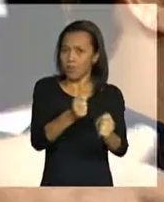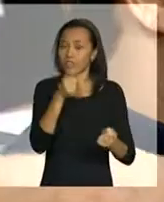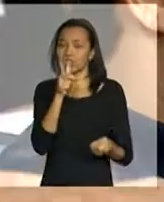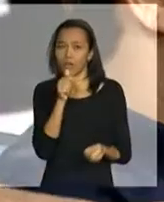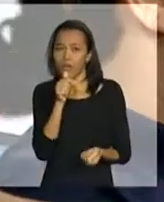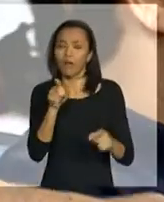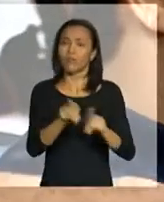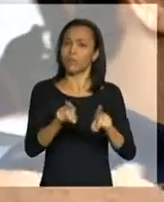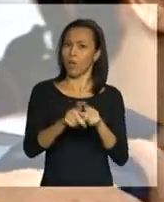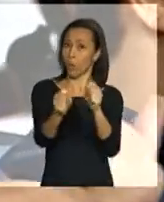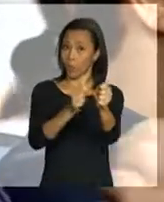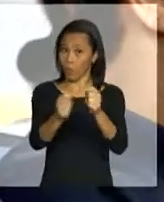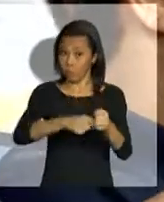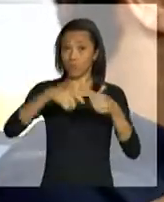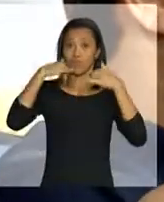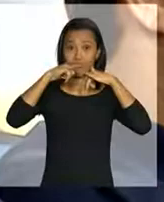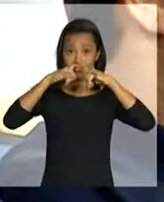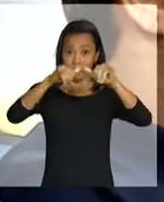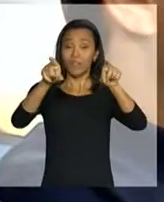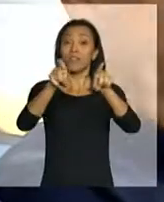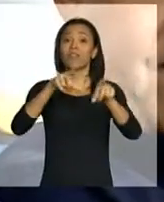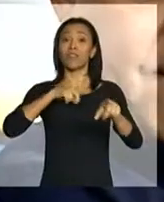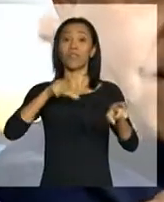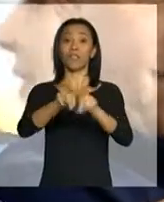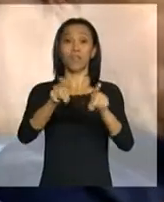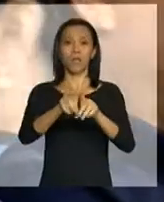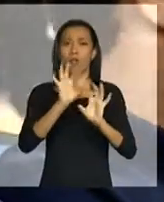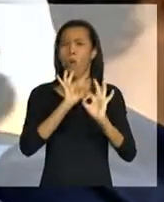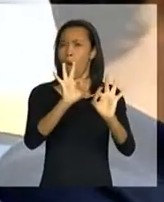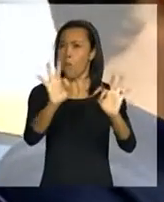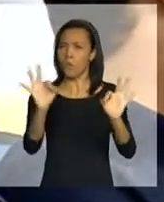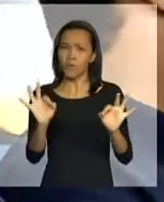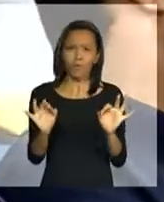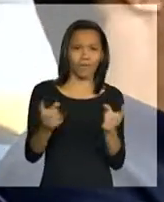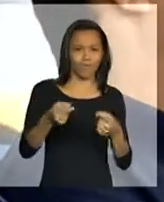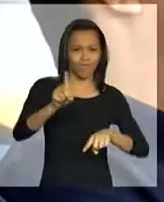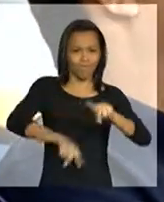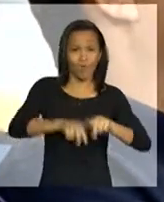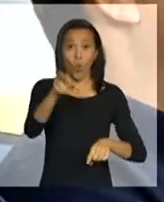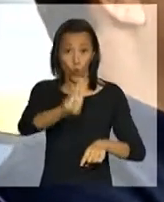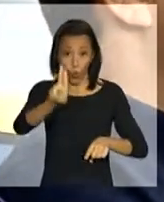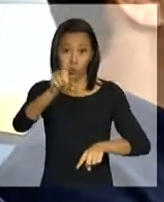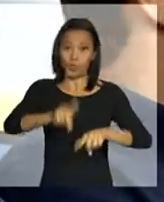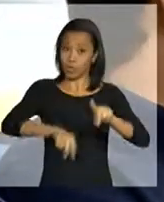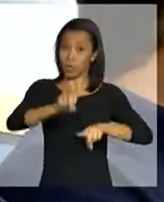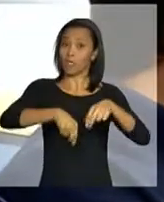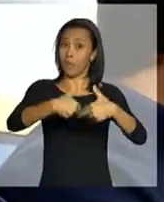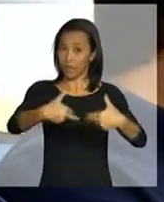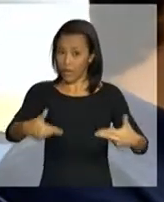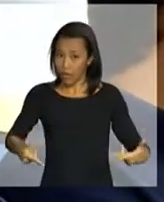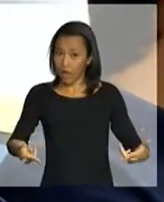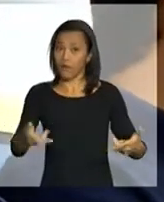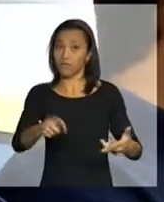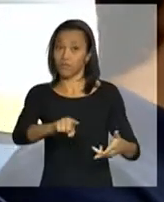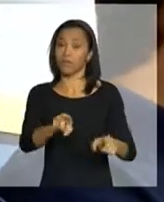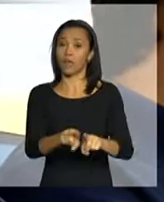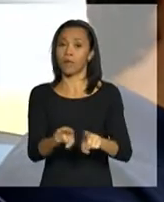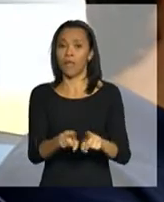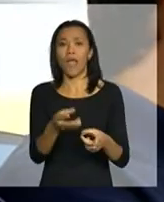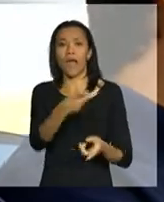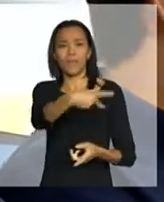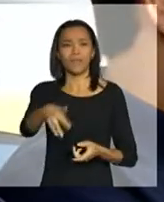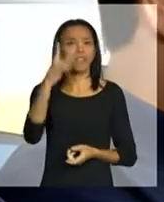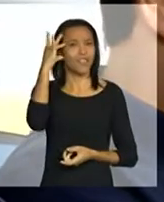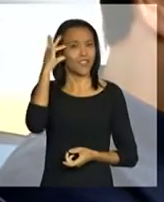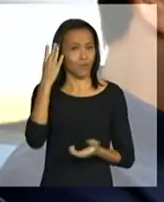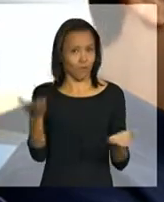água, energia elétrica e houve também otimização dos materiais, no uso de materiais de construção. A presidenta Dilma Rousseff,